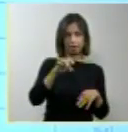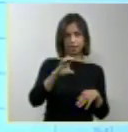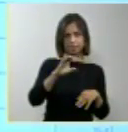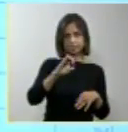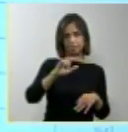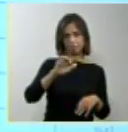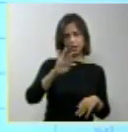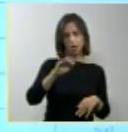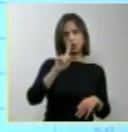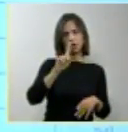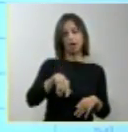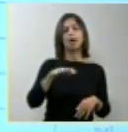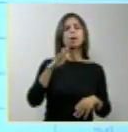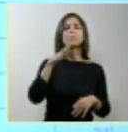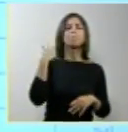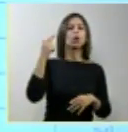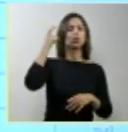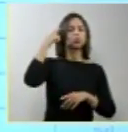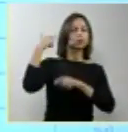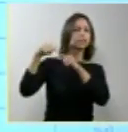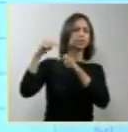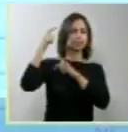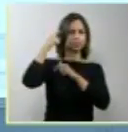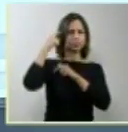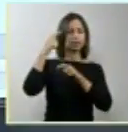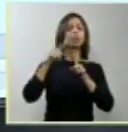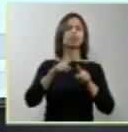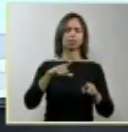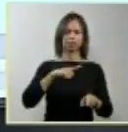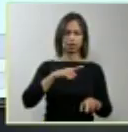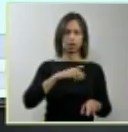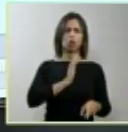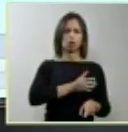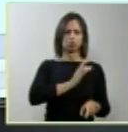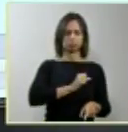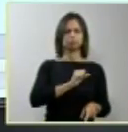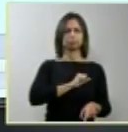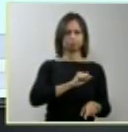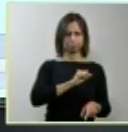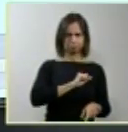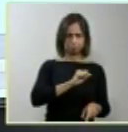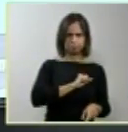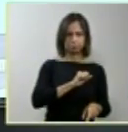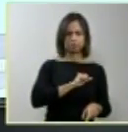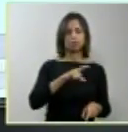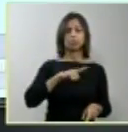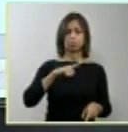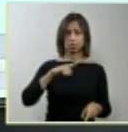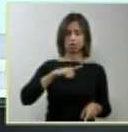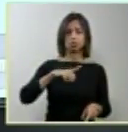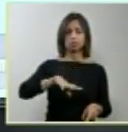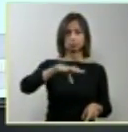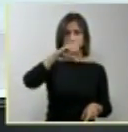um morto cerebral que tem batimento cardíaco e tem respiração.